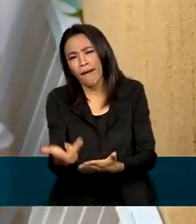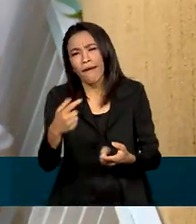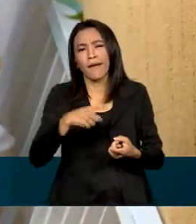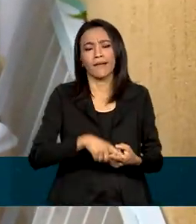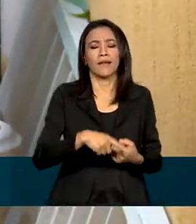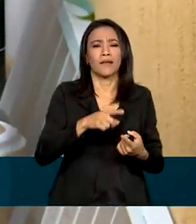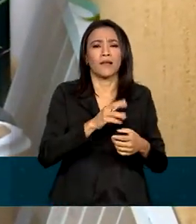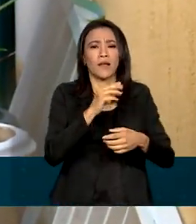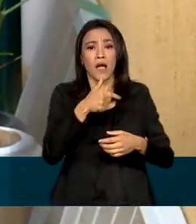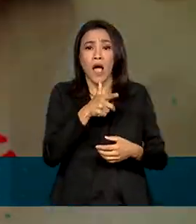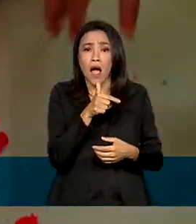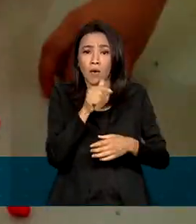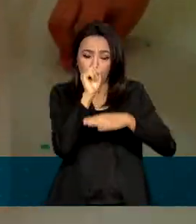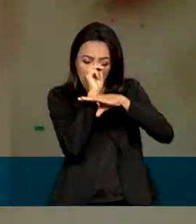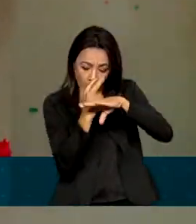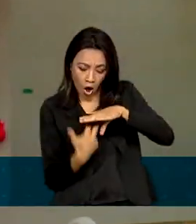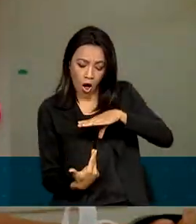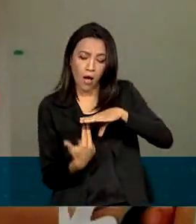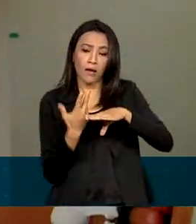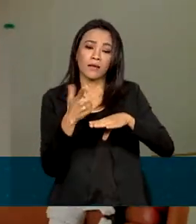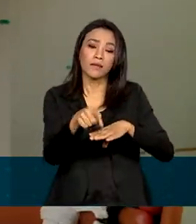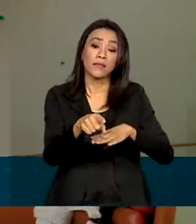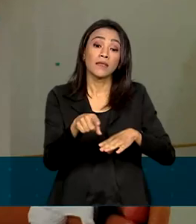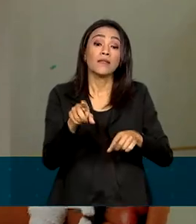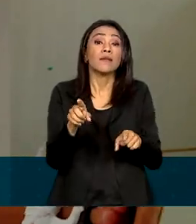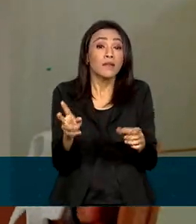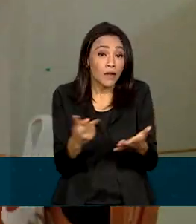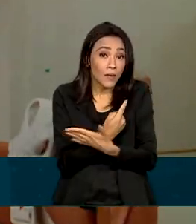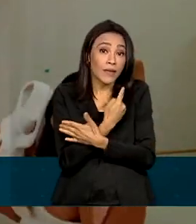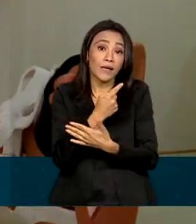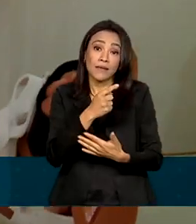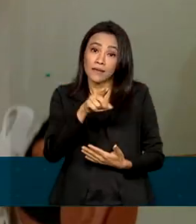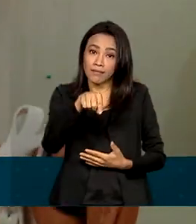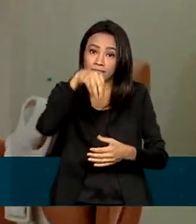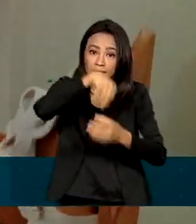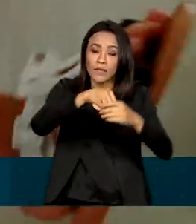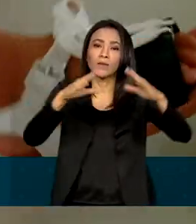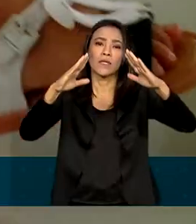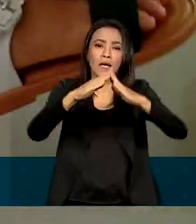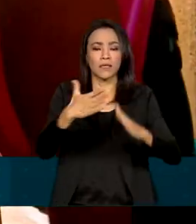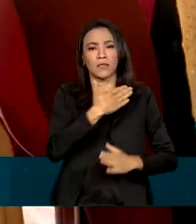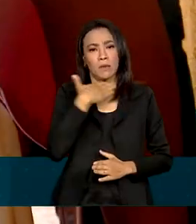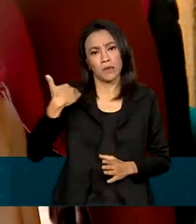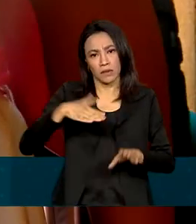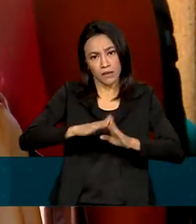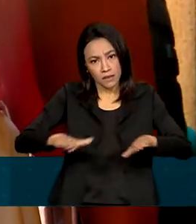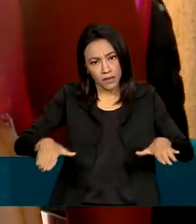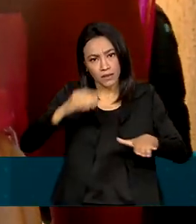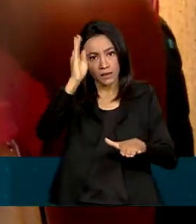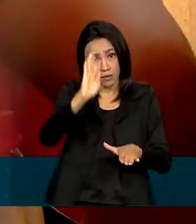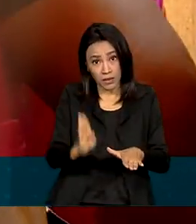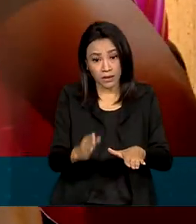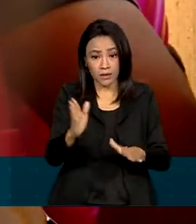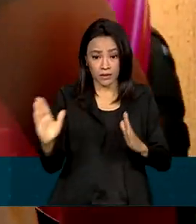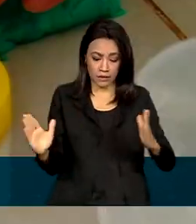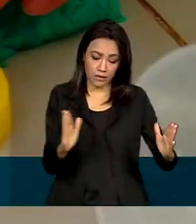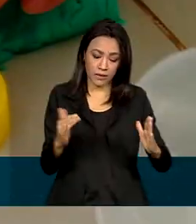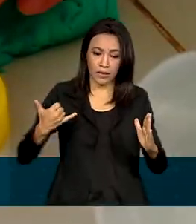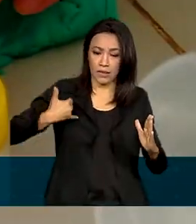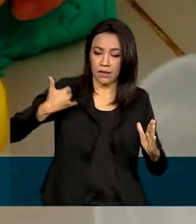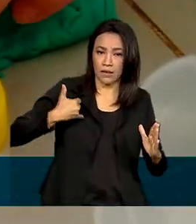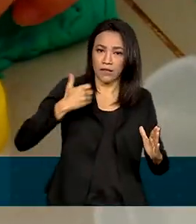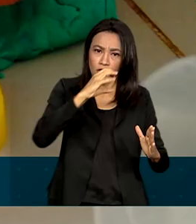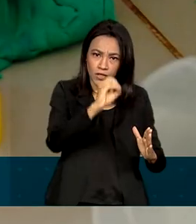intoxicações acidentais dentro de casa são as principais causas de morte infantil no Brasil na faixa etária